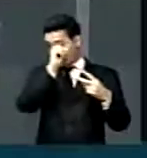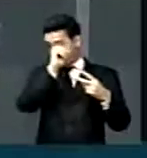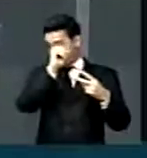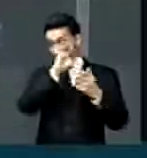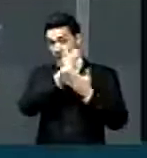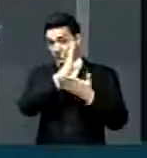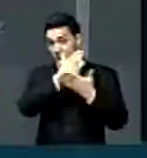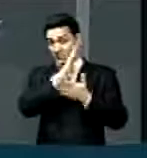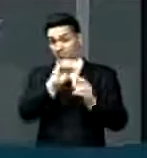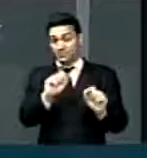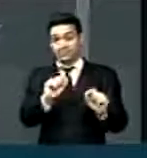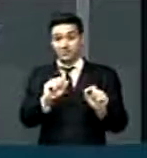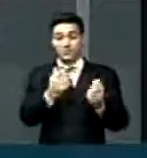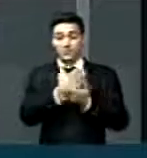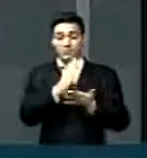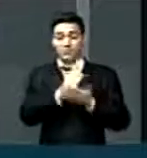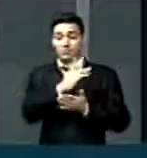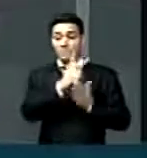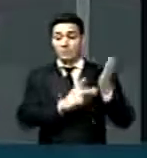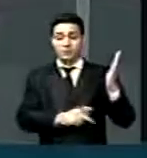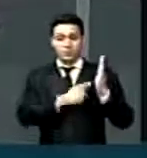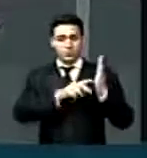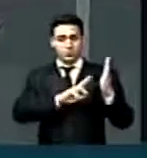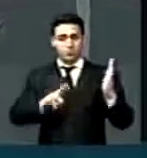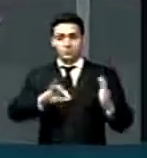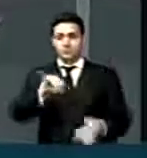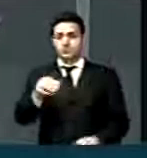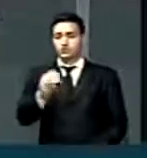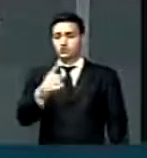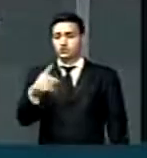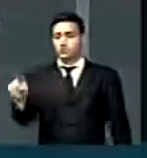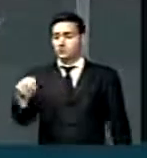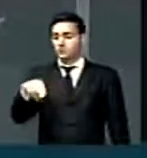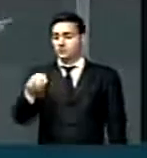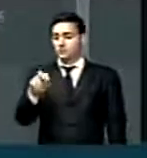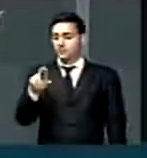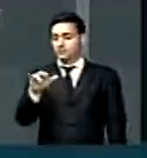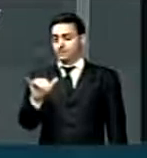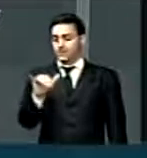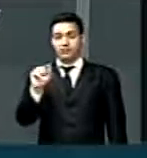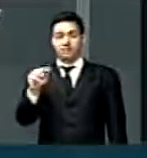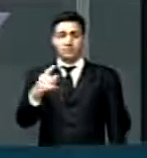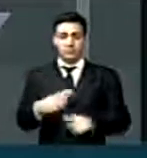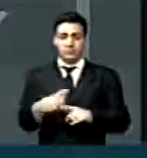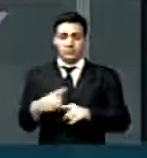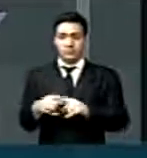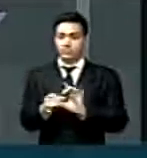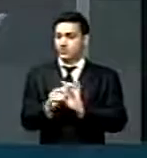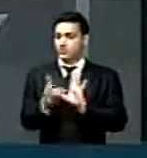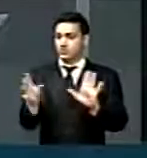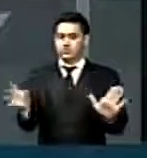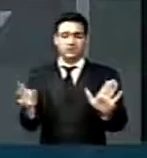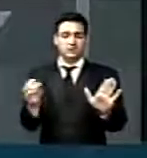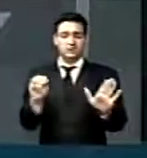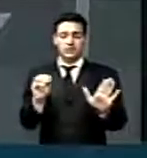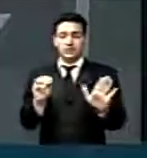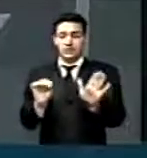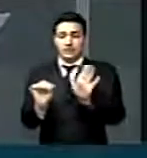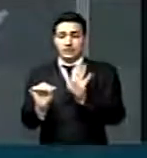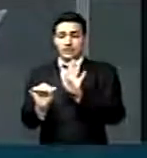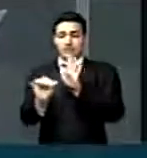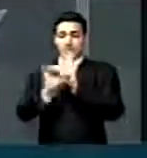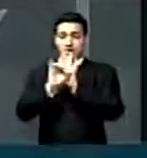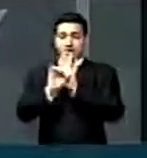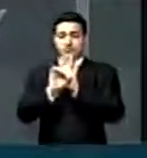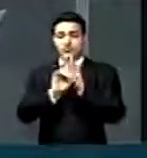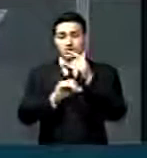aprovação do projeto João Nery, pela afirmação da identidade de gênero, que é um projeto aqui da casa